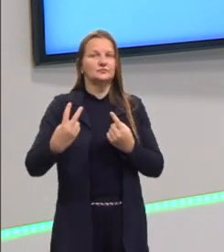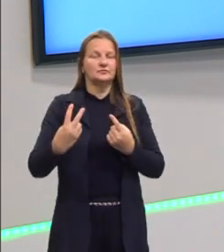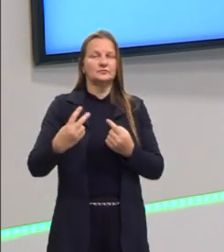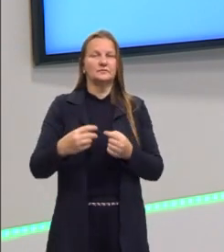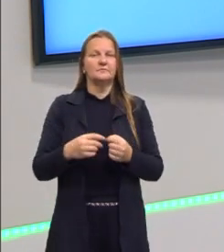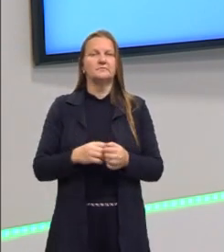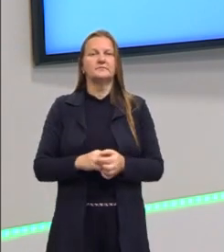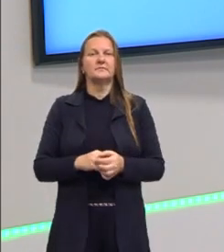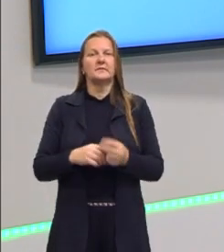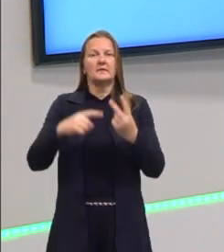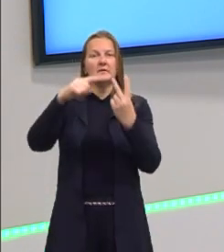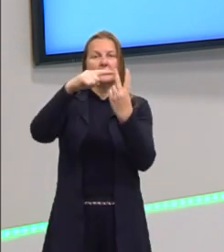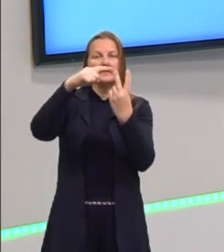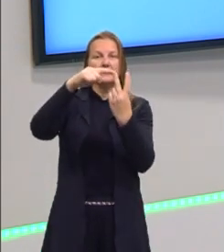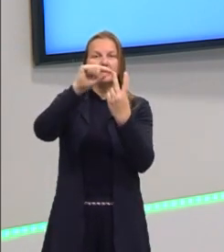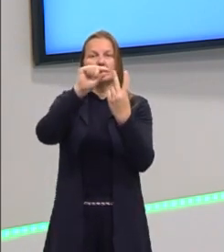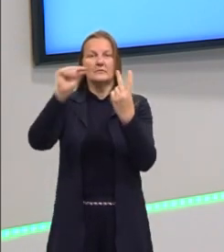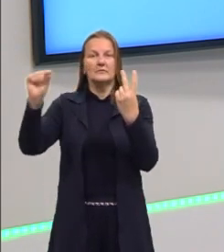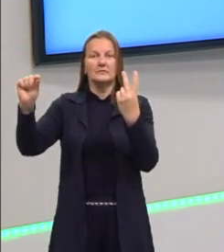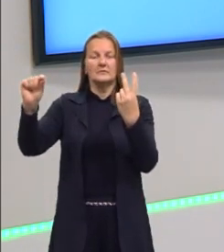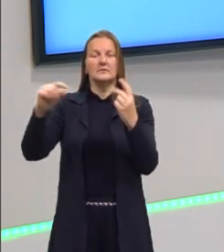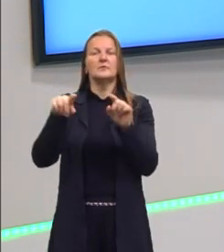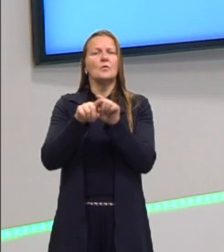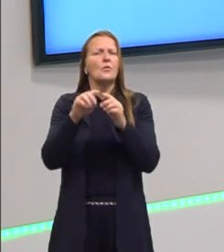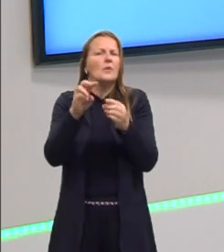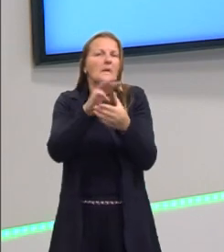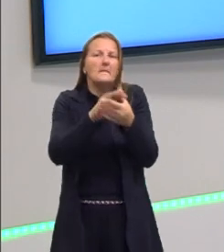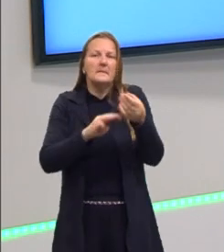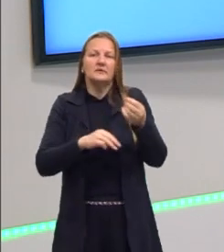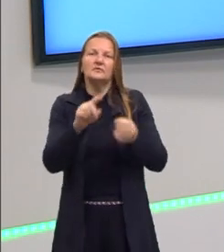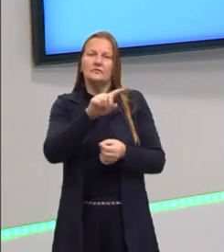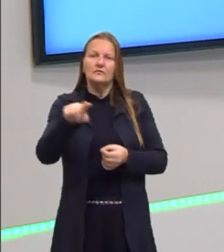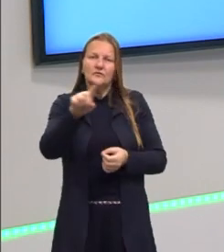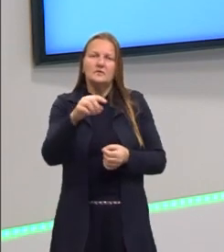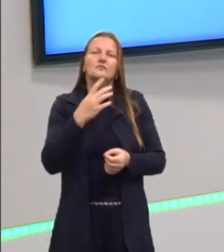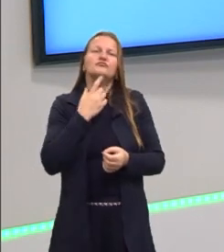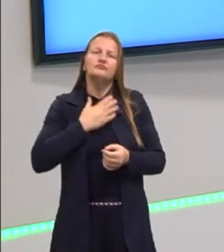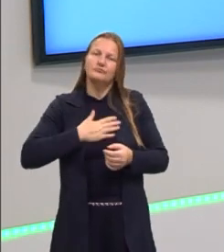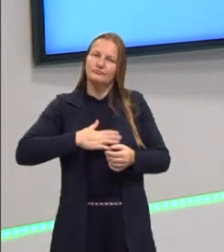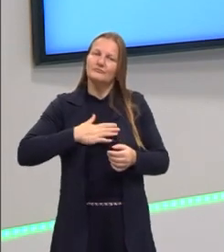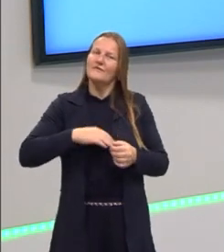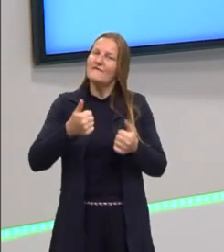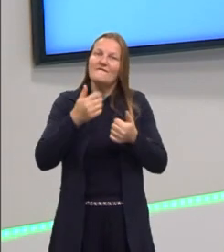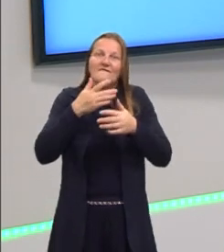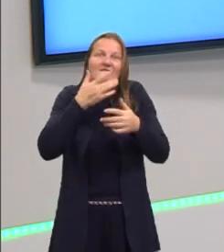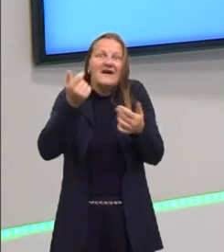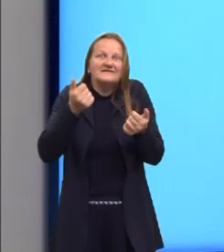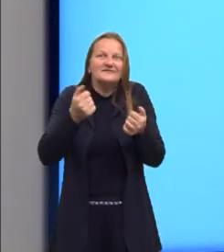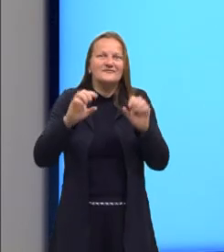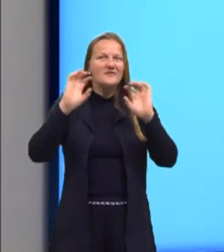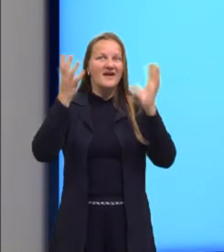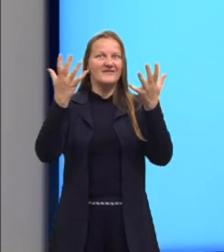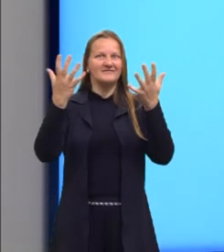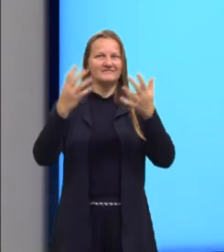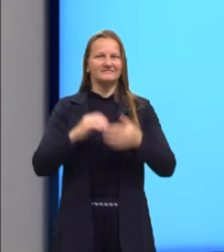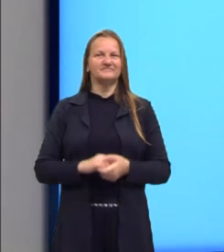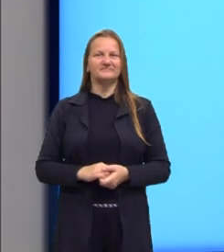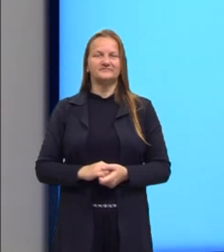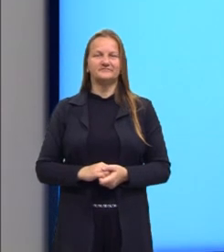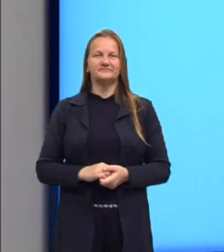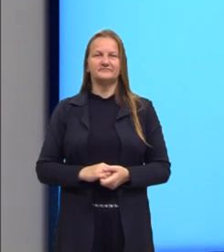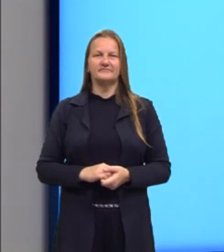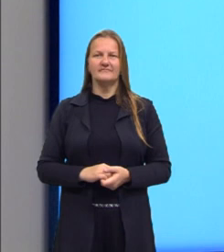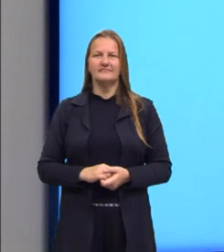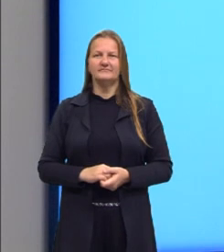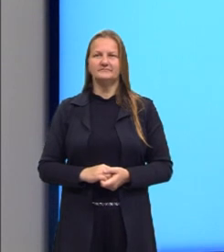de Bhaskara, soma e produto, ou algum outro método que tu ache mais tranquilo de fazer. Agora nós vamos ver a parte